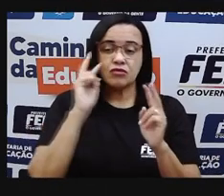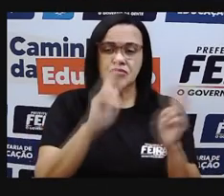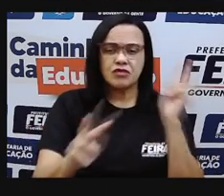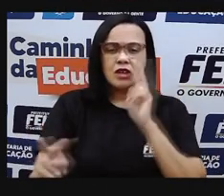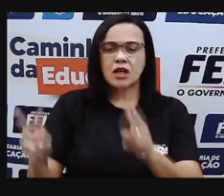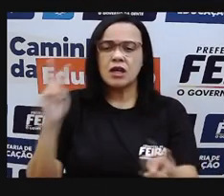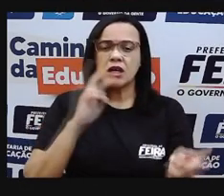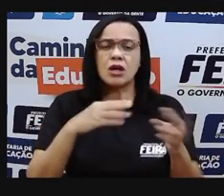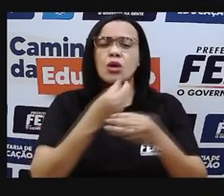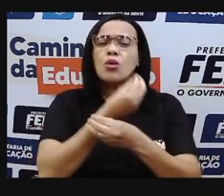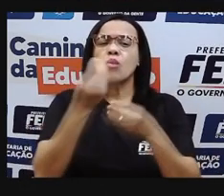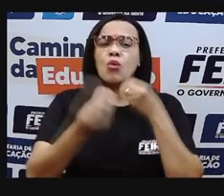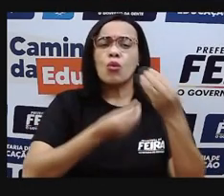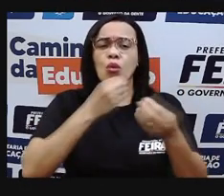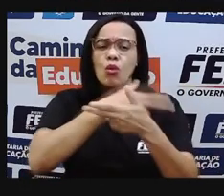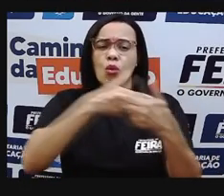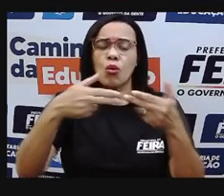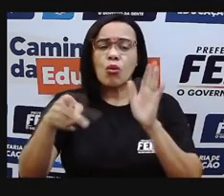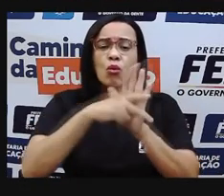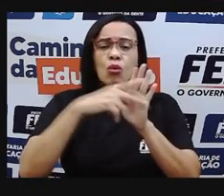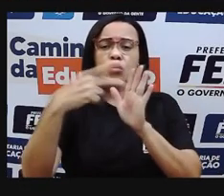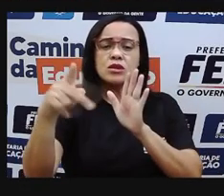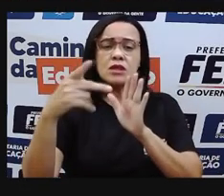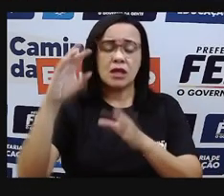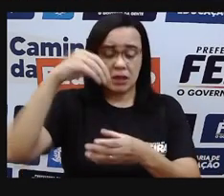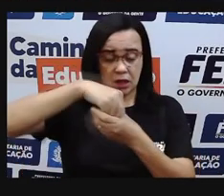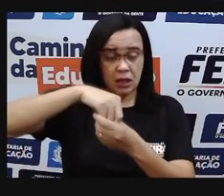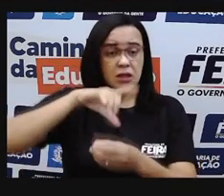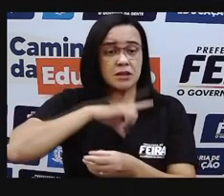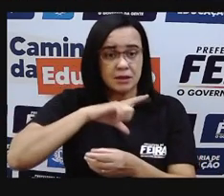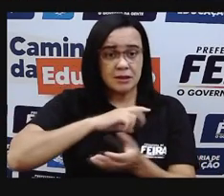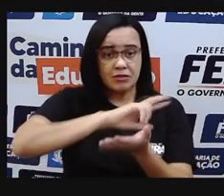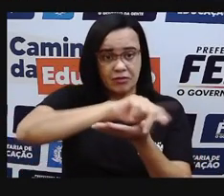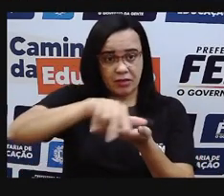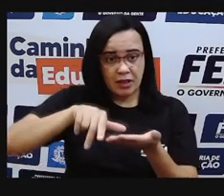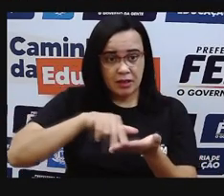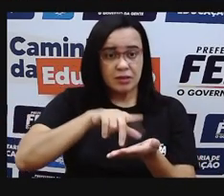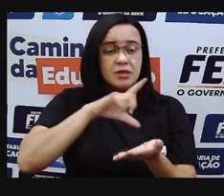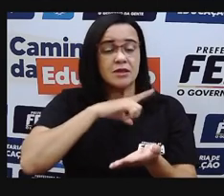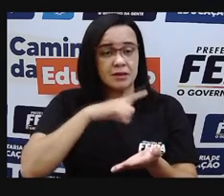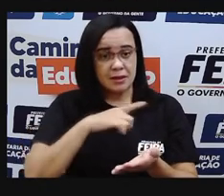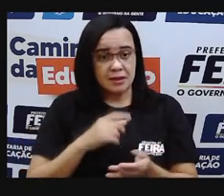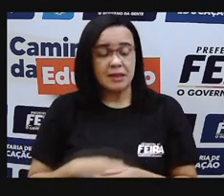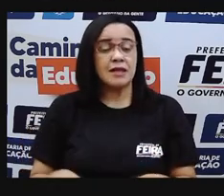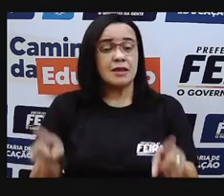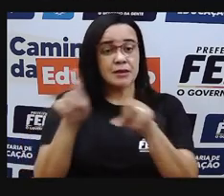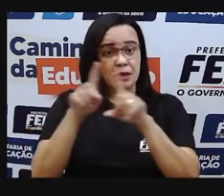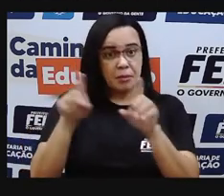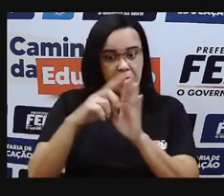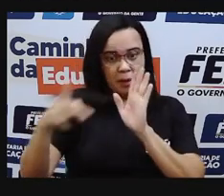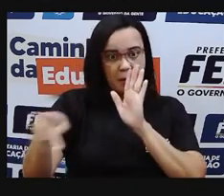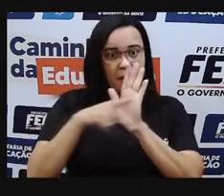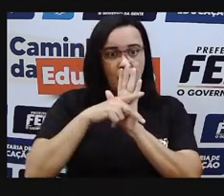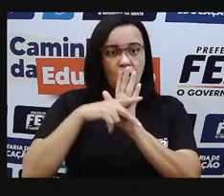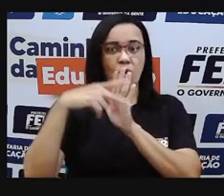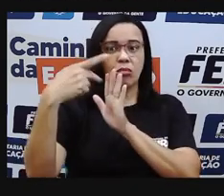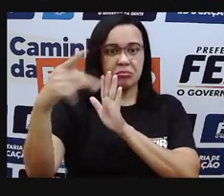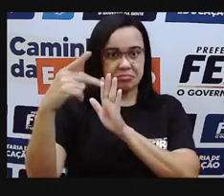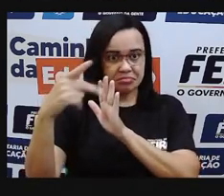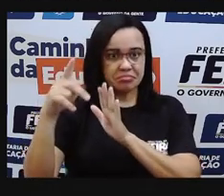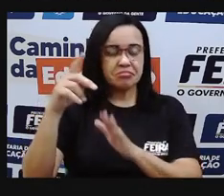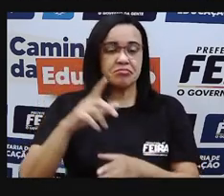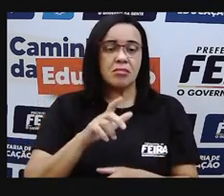ar, além da sua composição, desses diversos gases, a gente tem as propriedades do ar.